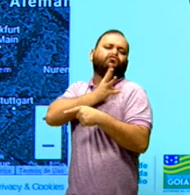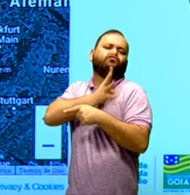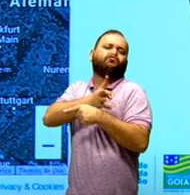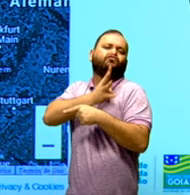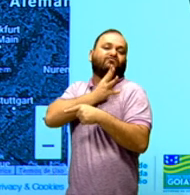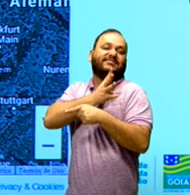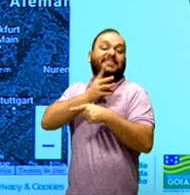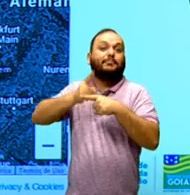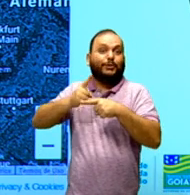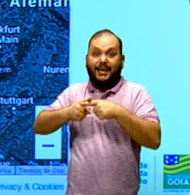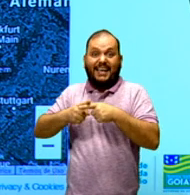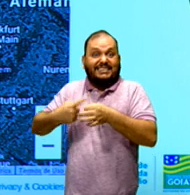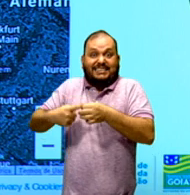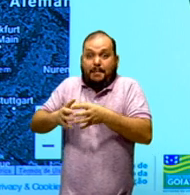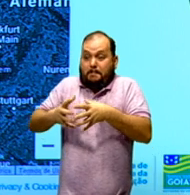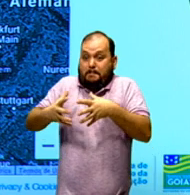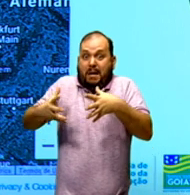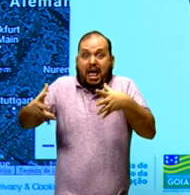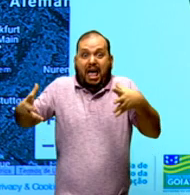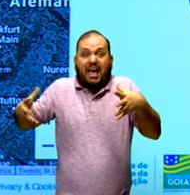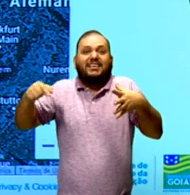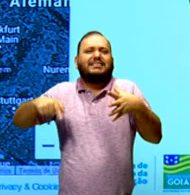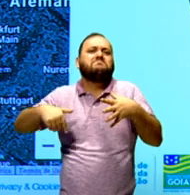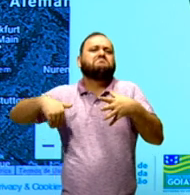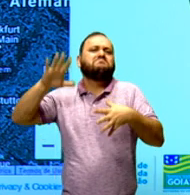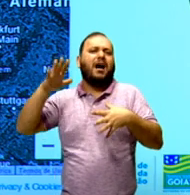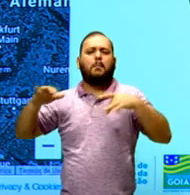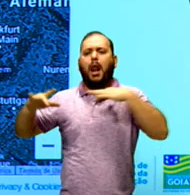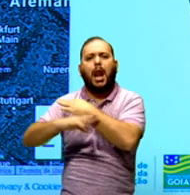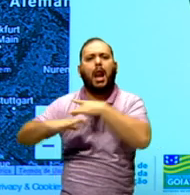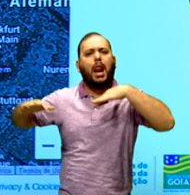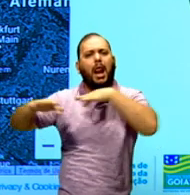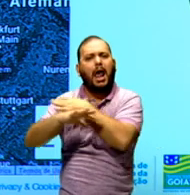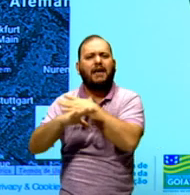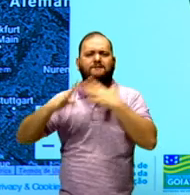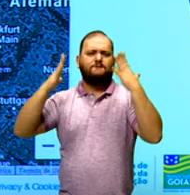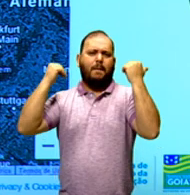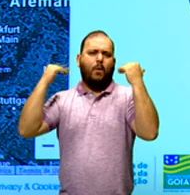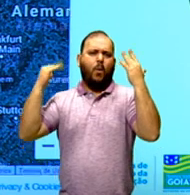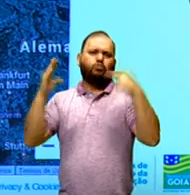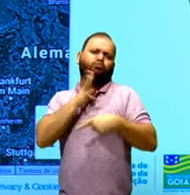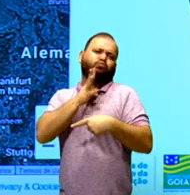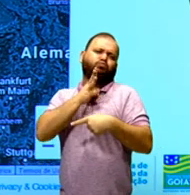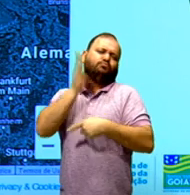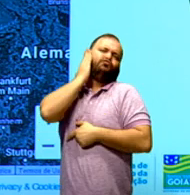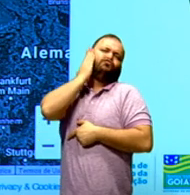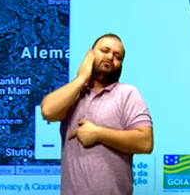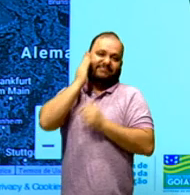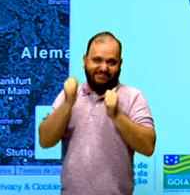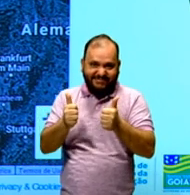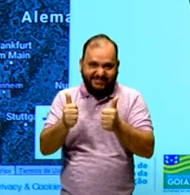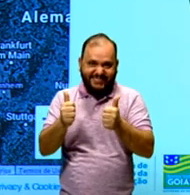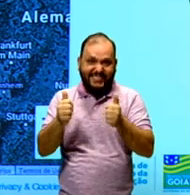Londres é uma cidade imensa e é um dos grandes centros comerciais do mundo, ok? Então, quando nós falamos de Primeiro